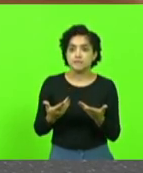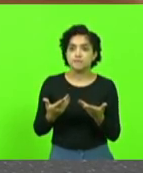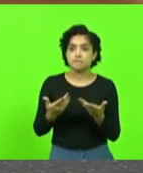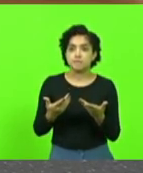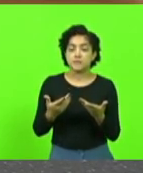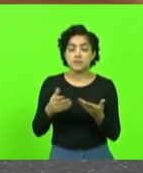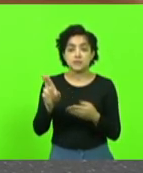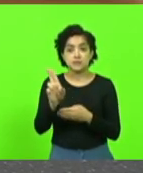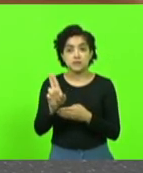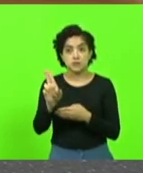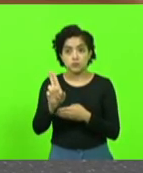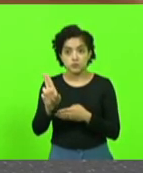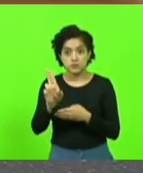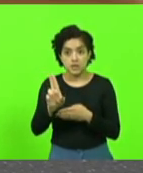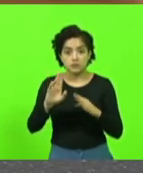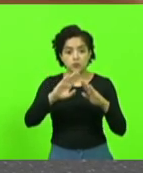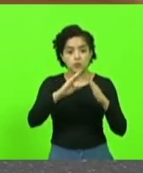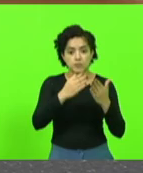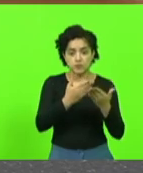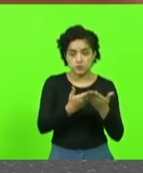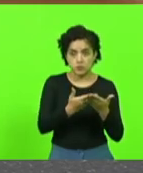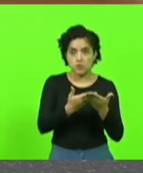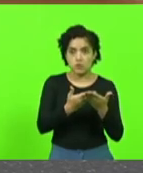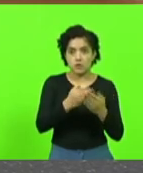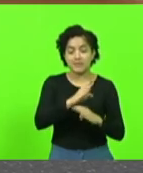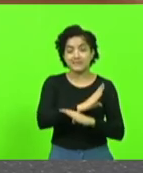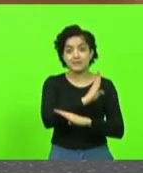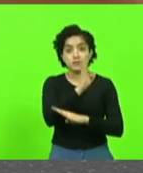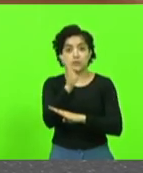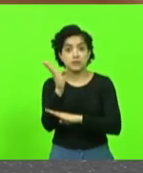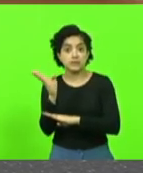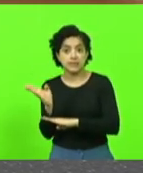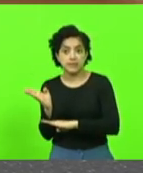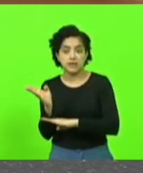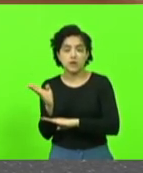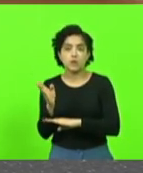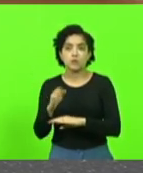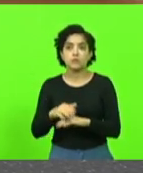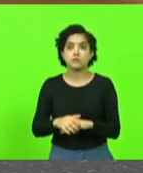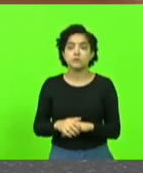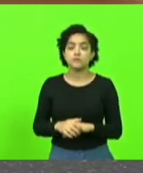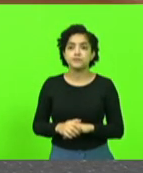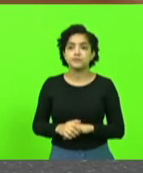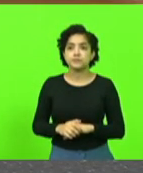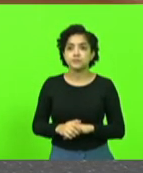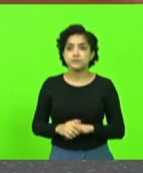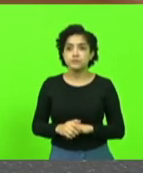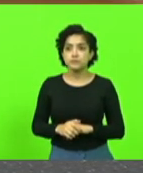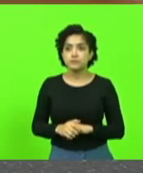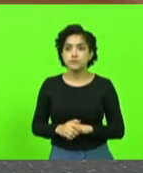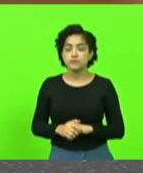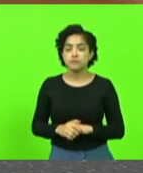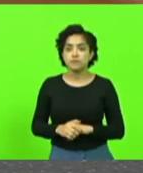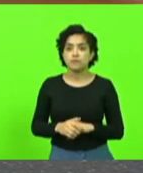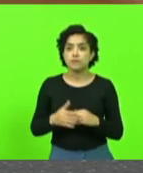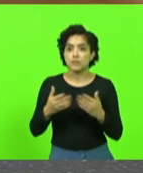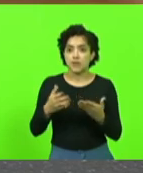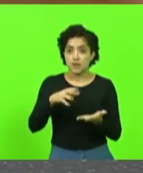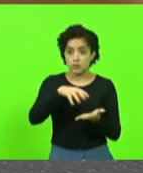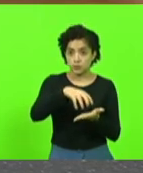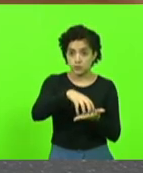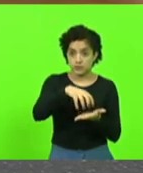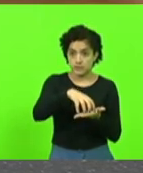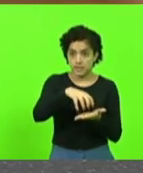utilizado como escola, também em tempo integral, e, além disso, ainda é um grande centro de